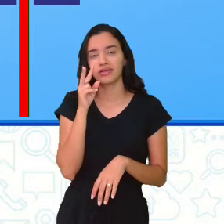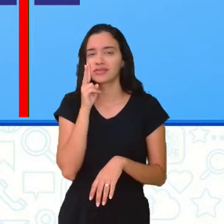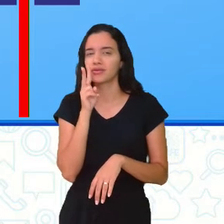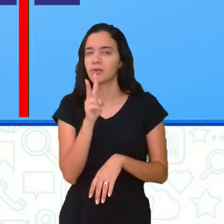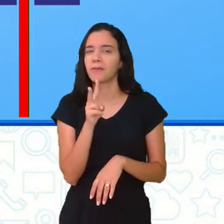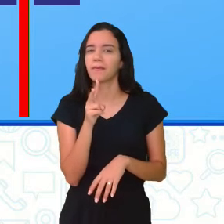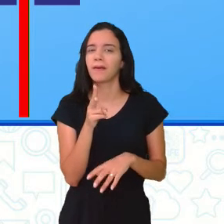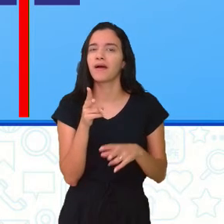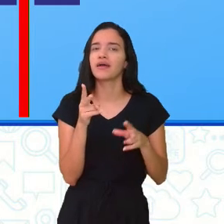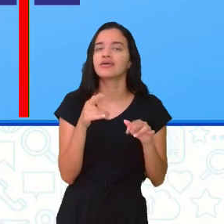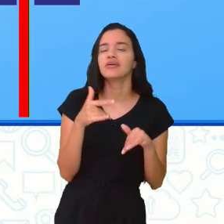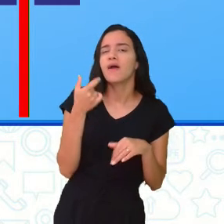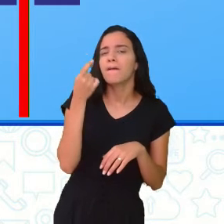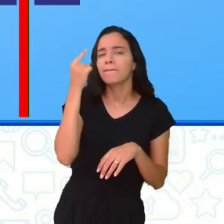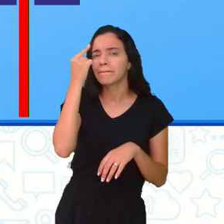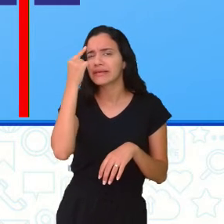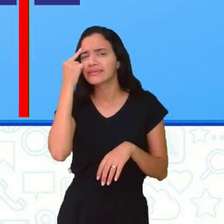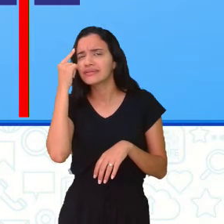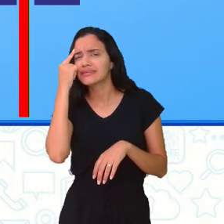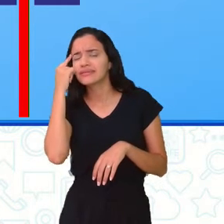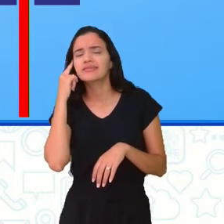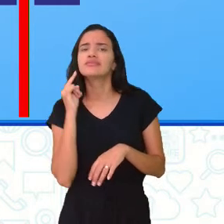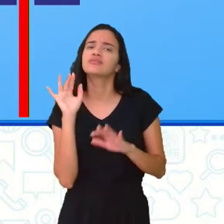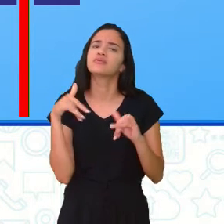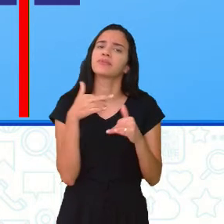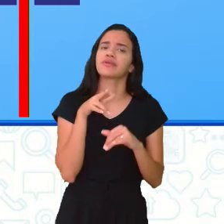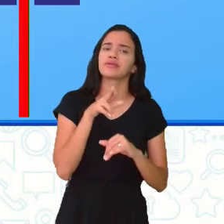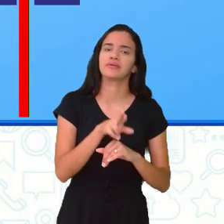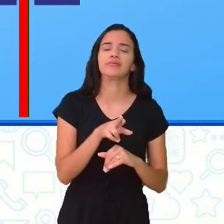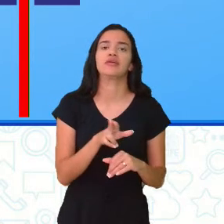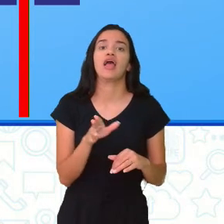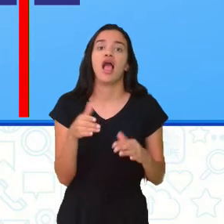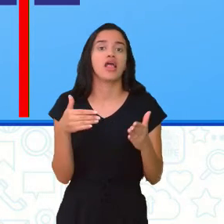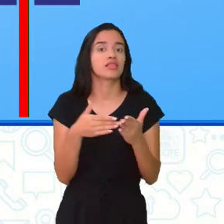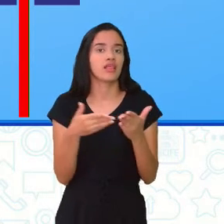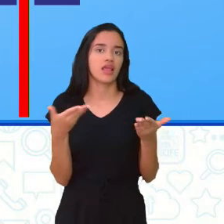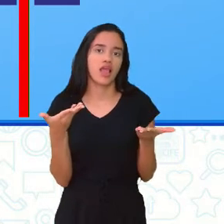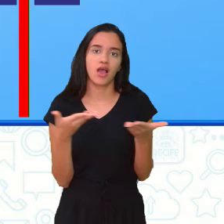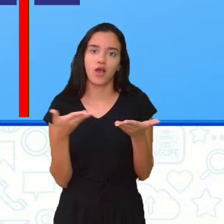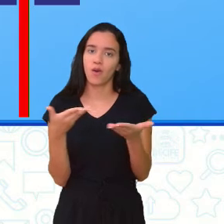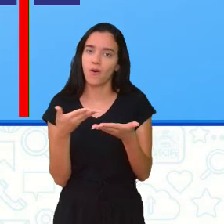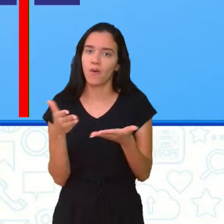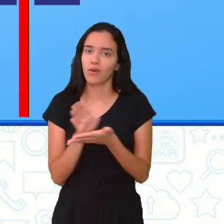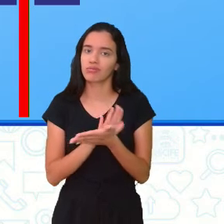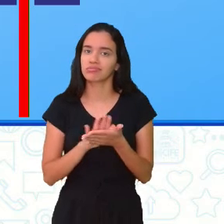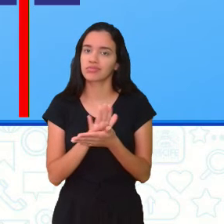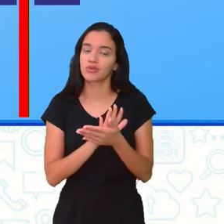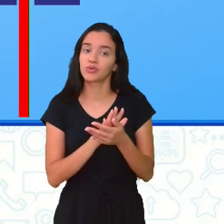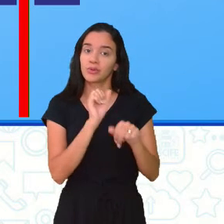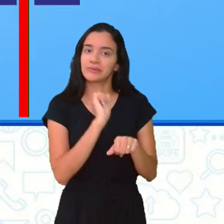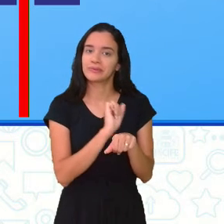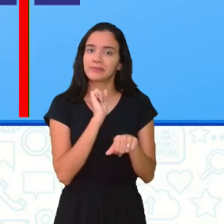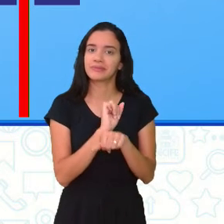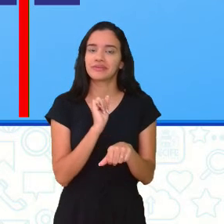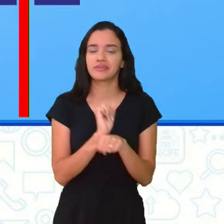ainda aí, raciocinando direitinho, pensando, né? Para dar uma resposta. Até agora nada, vamos falar com a gente, viu? Estou aqui esperando.